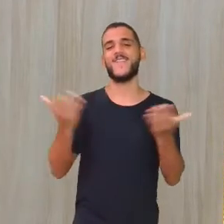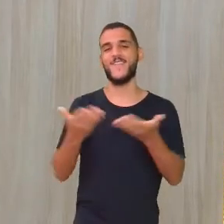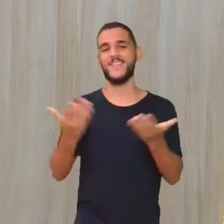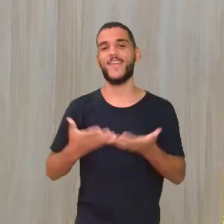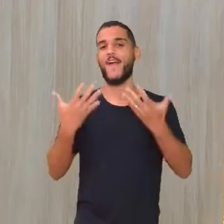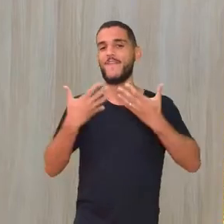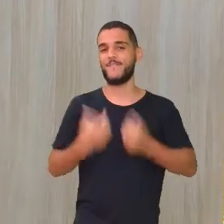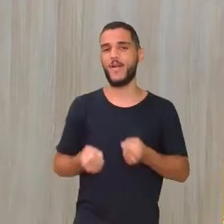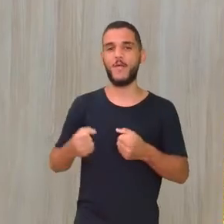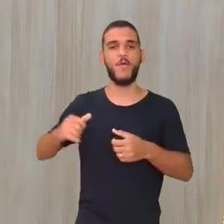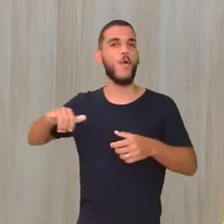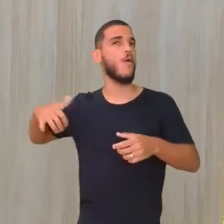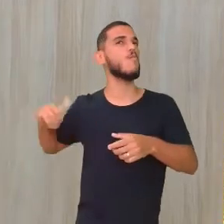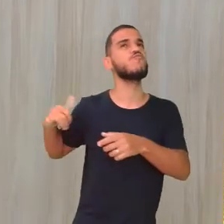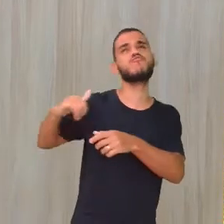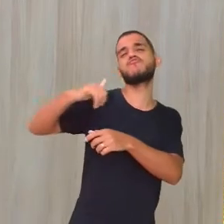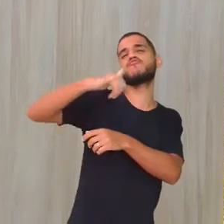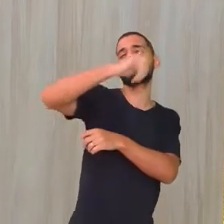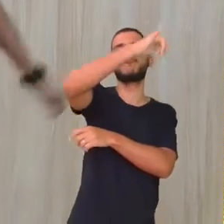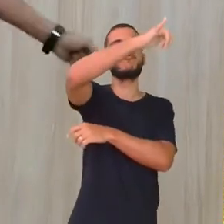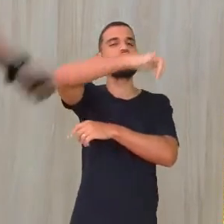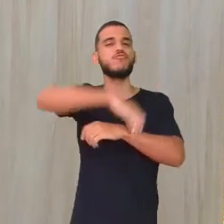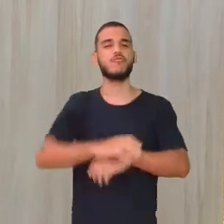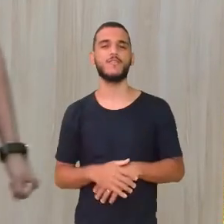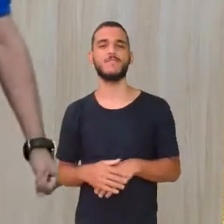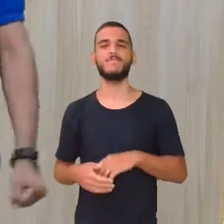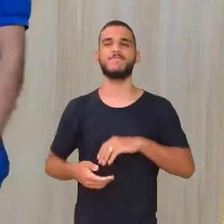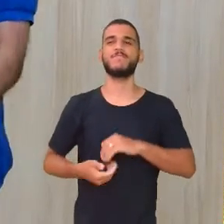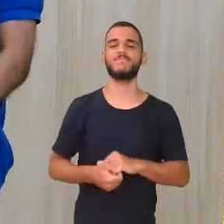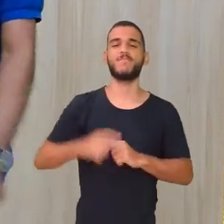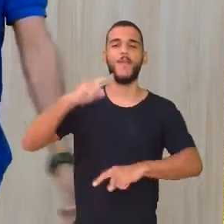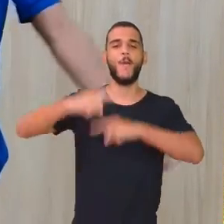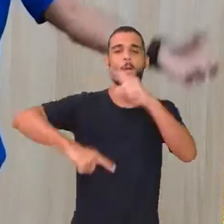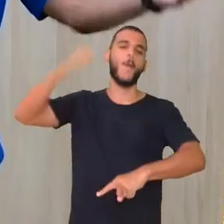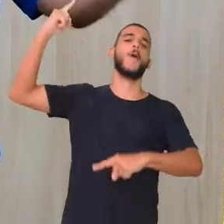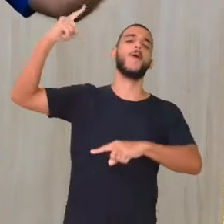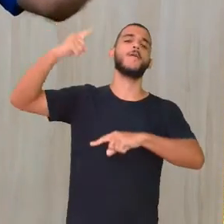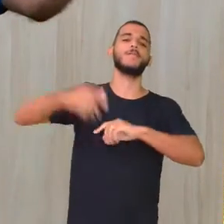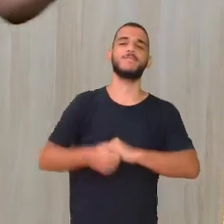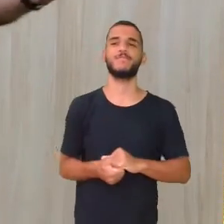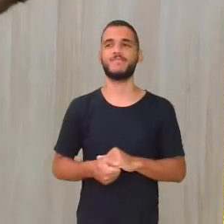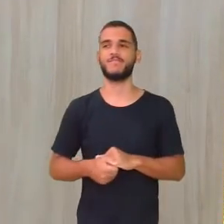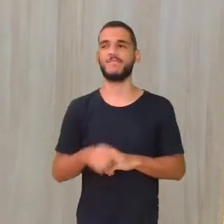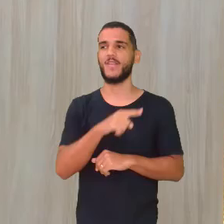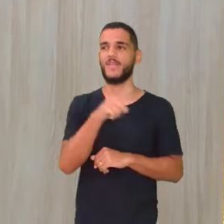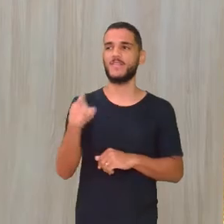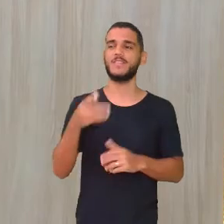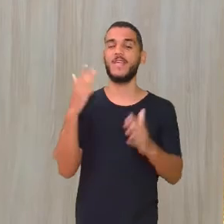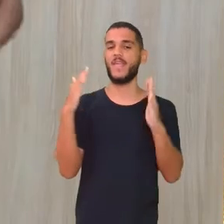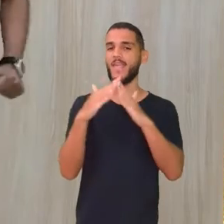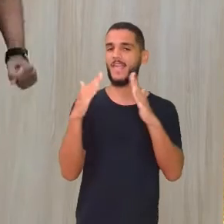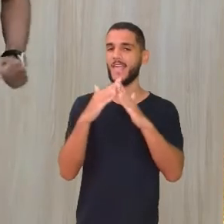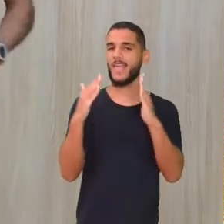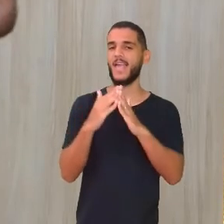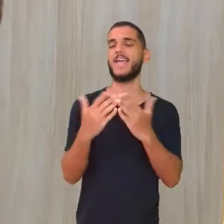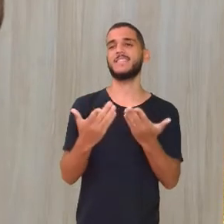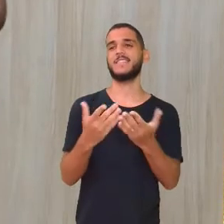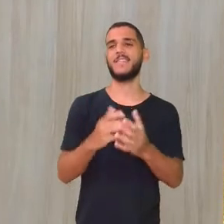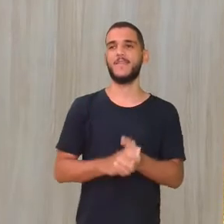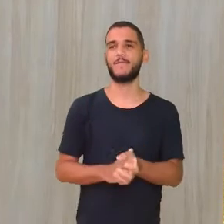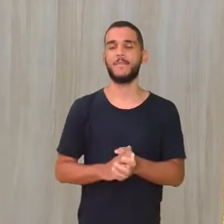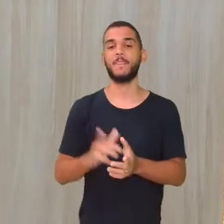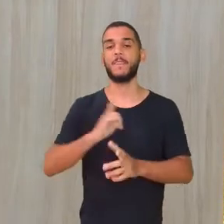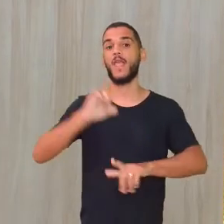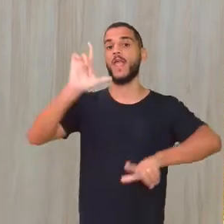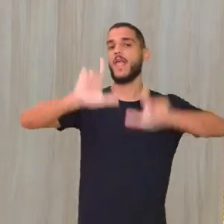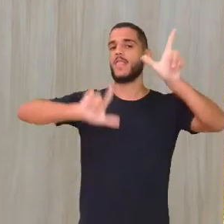vamos embora decolar, rumo ao sucesso galera Ó, você que está aí ó, na aula através